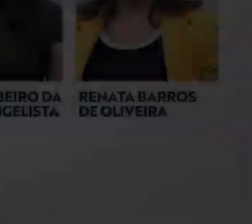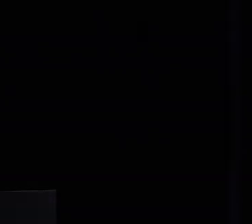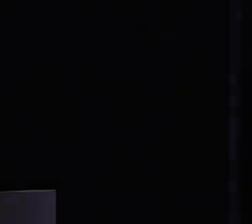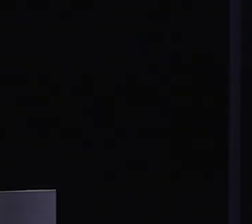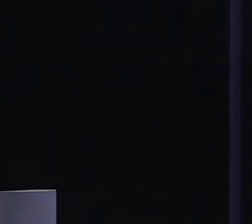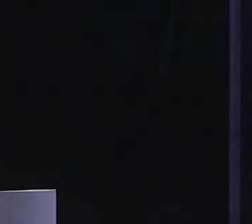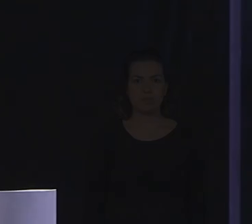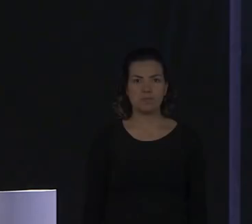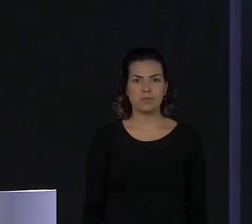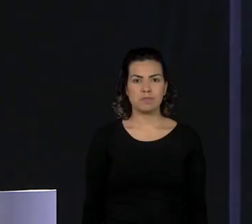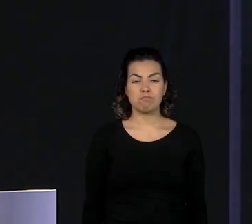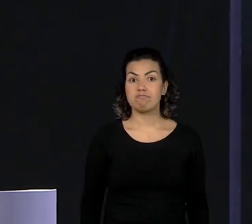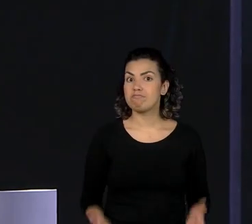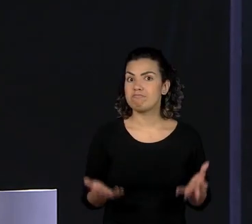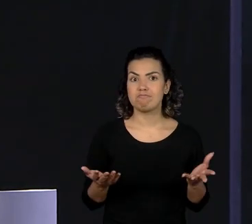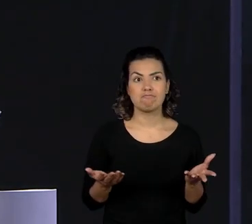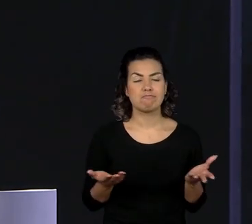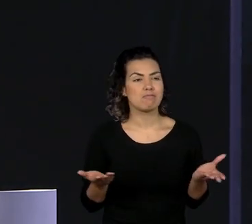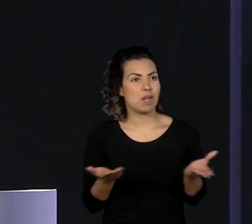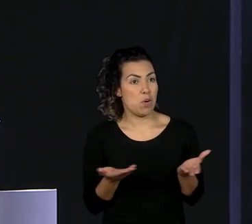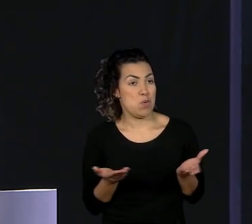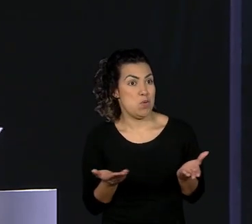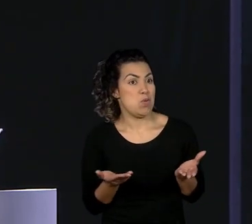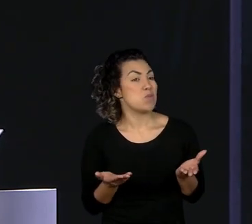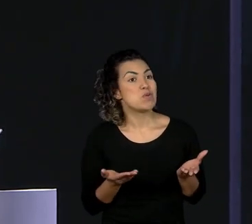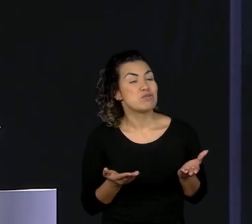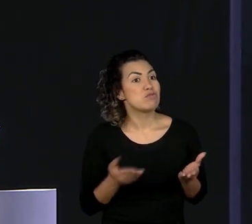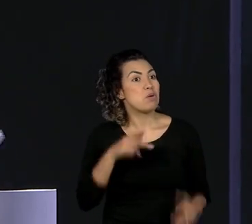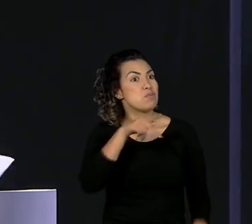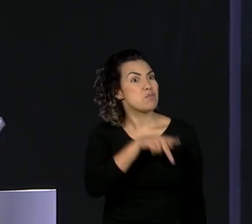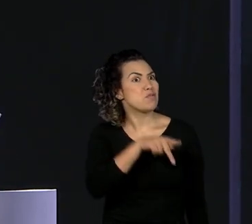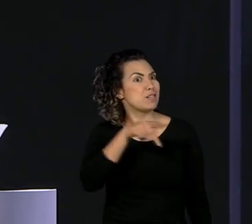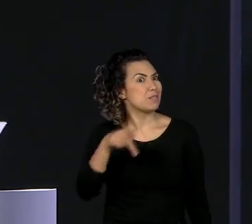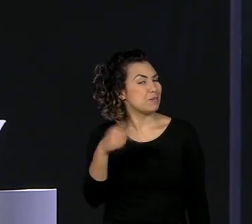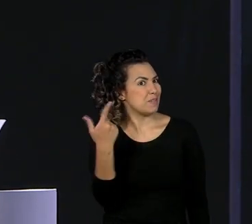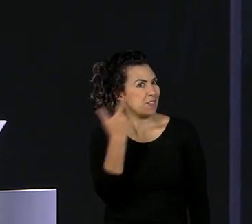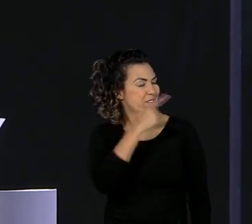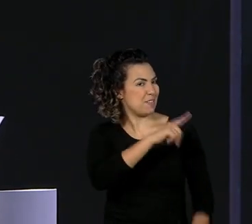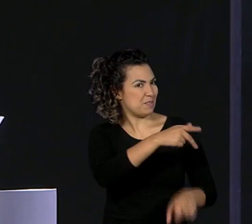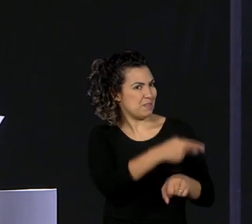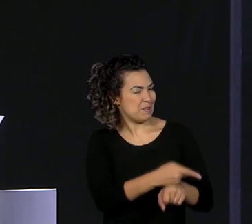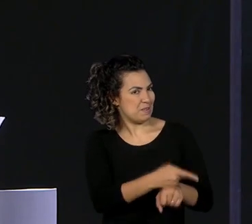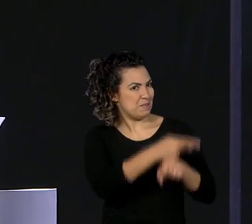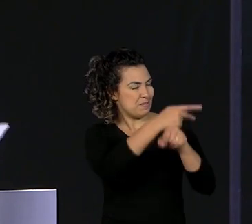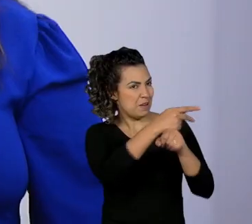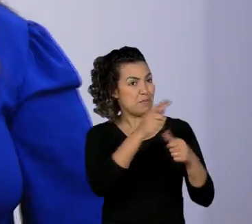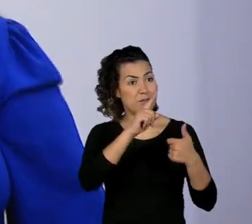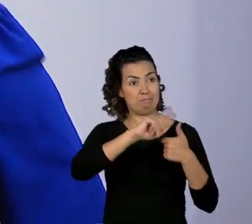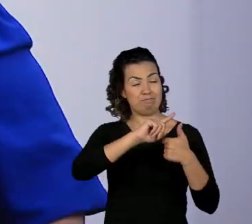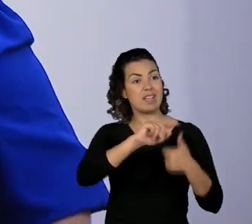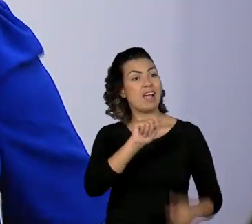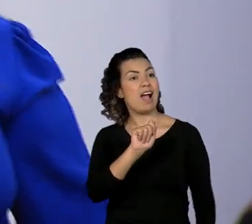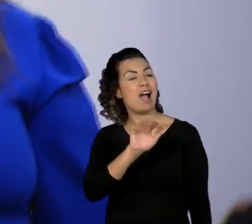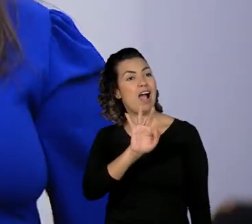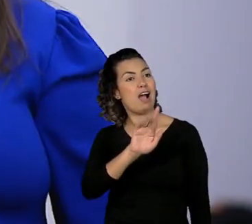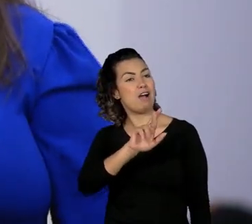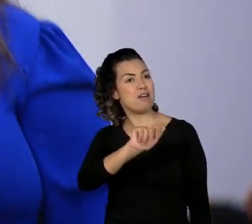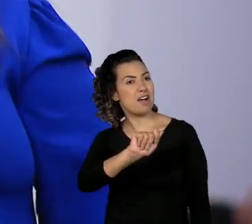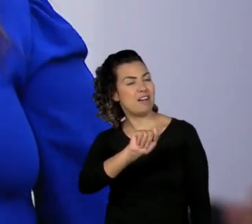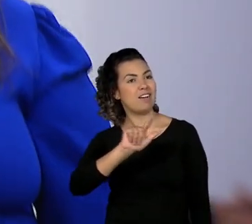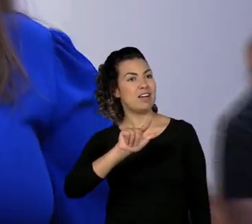Então, vamos agora convidar os professores emérito, Afra Lúcia Batista de Araújo,